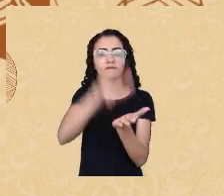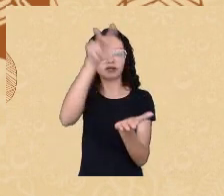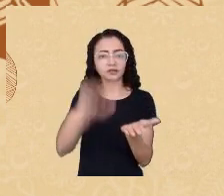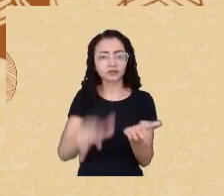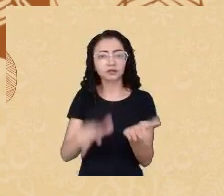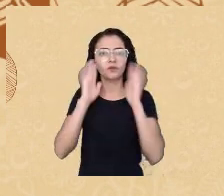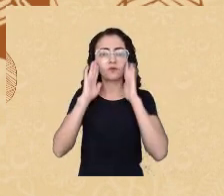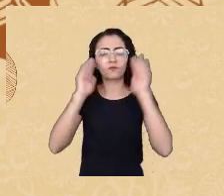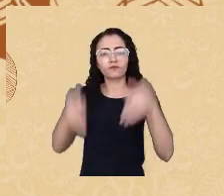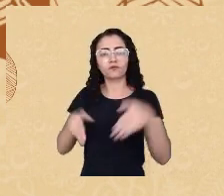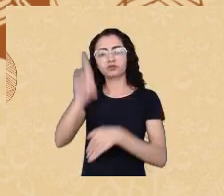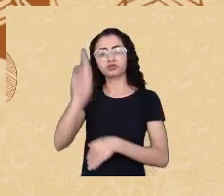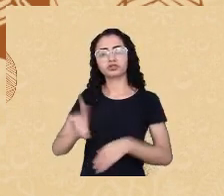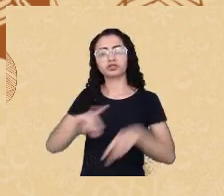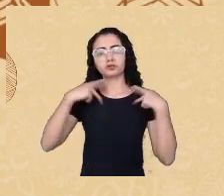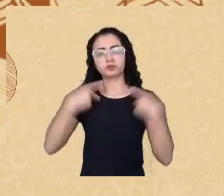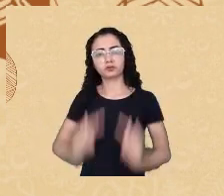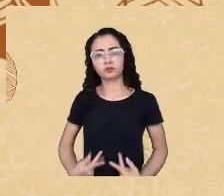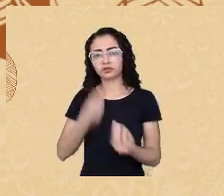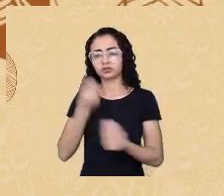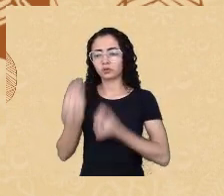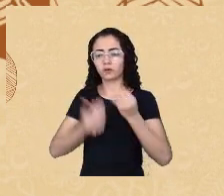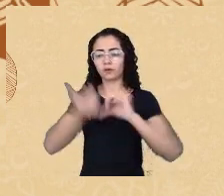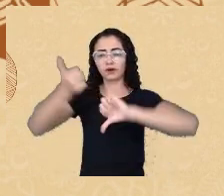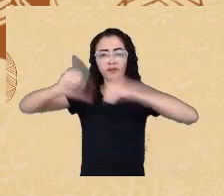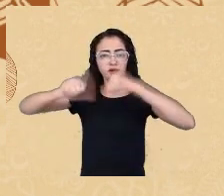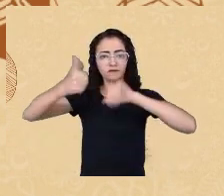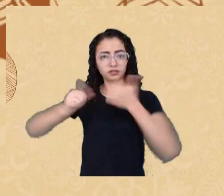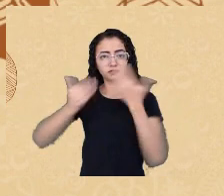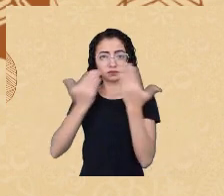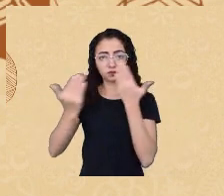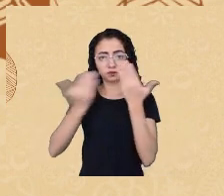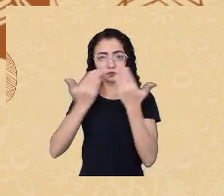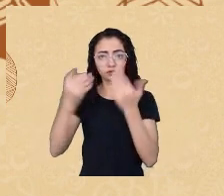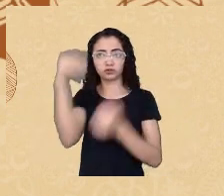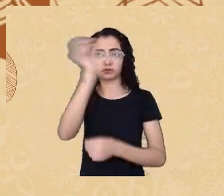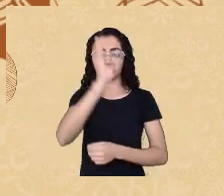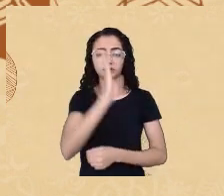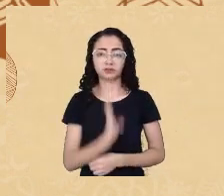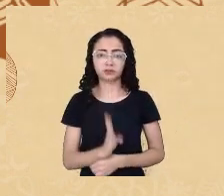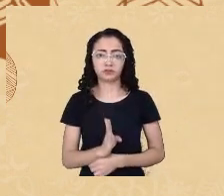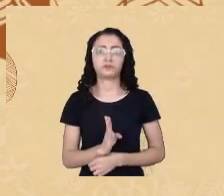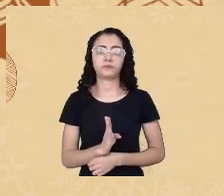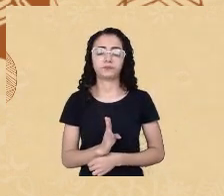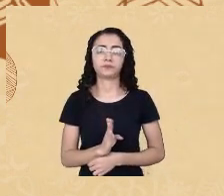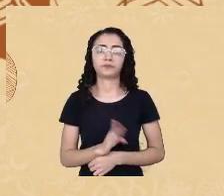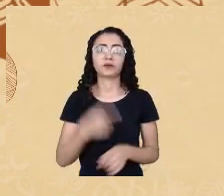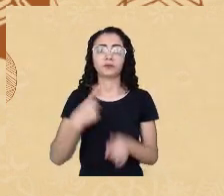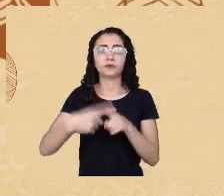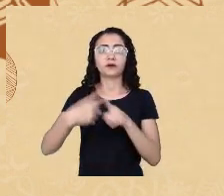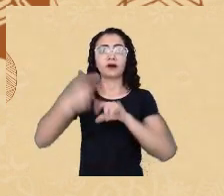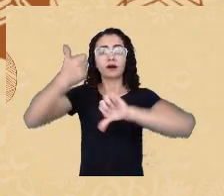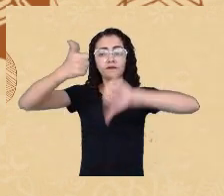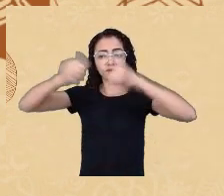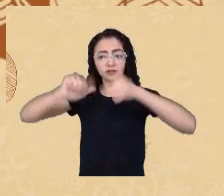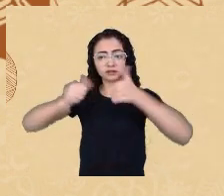avaliação psicológica brasileira. Em função da avaliação psicológica, ela apresentar muitas